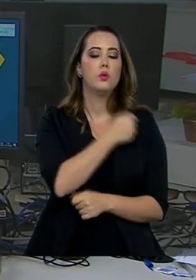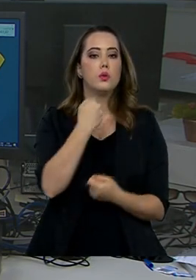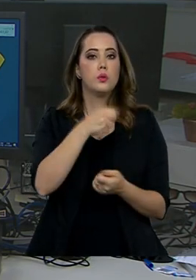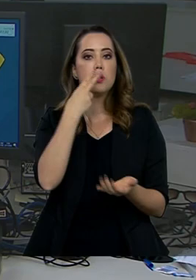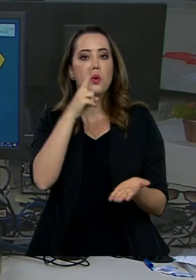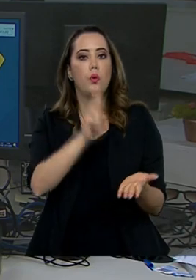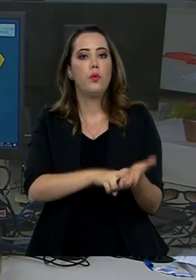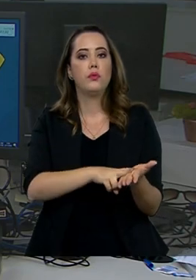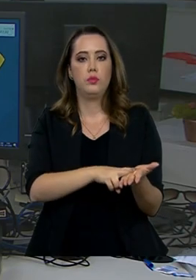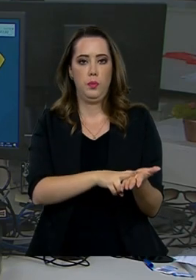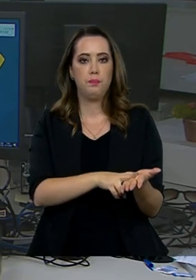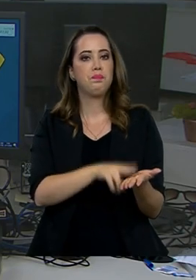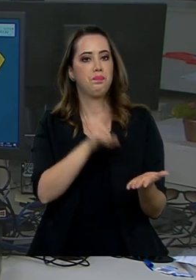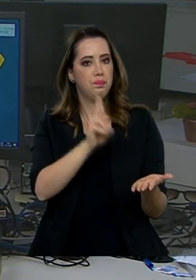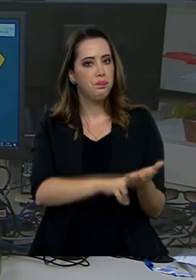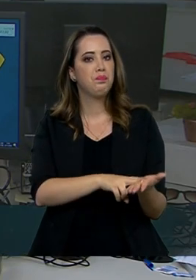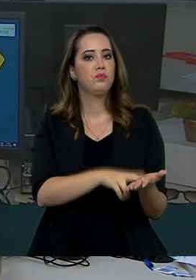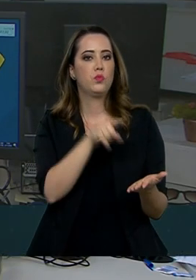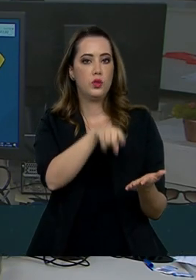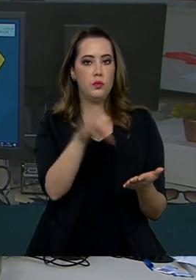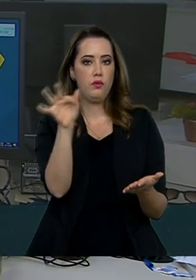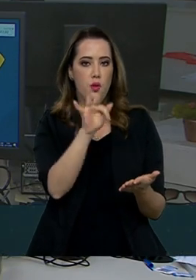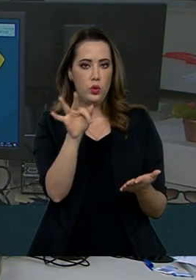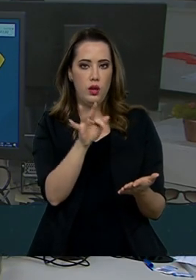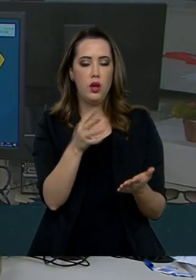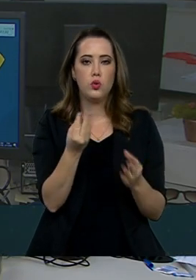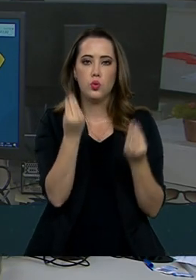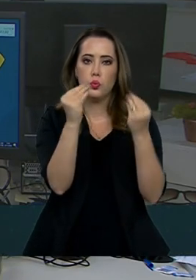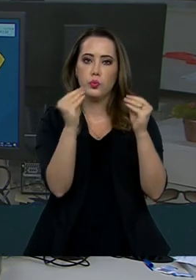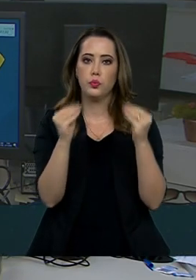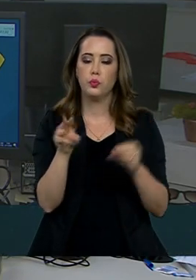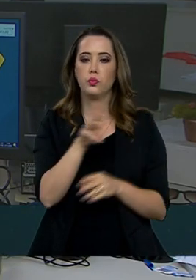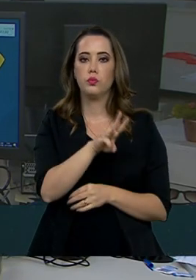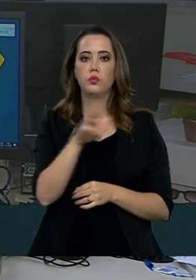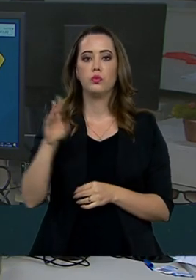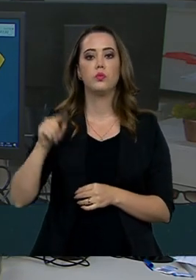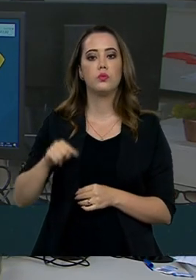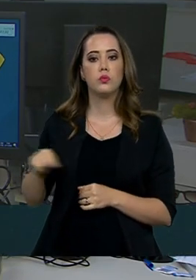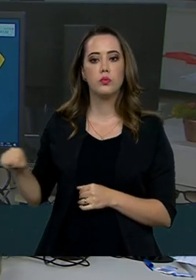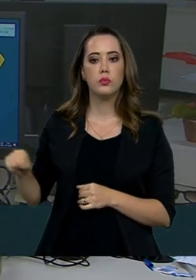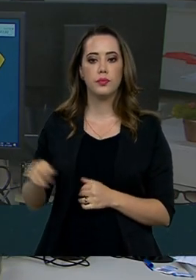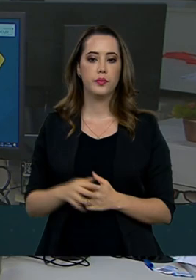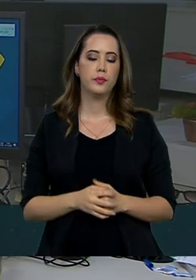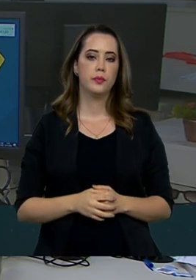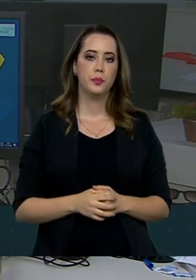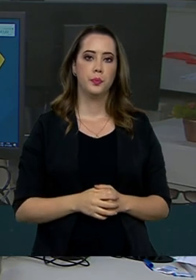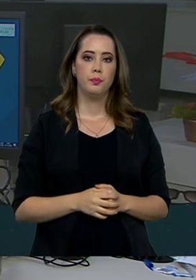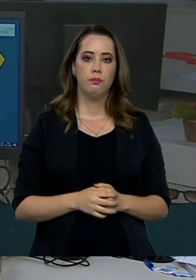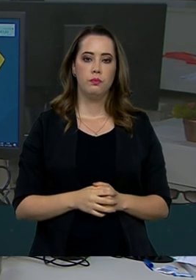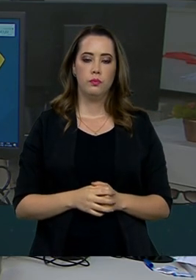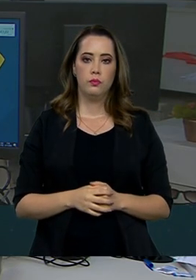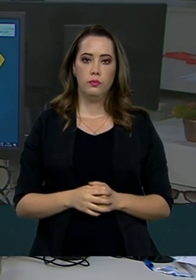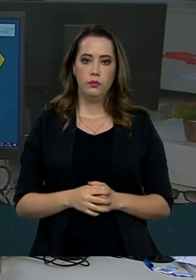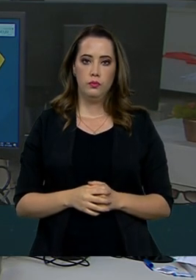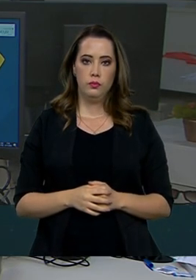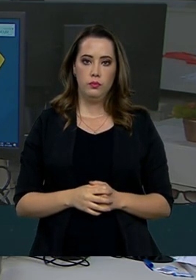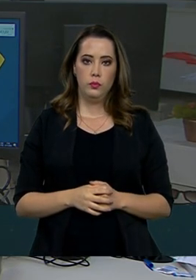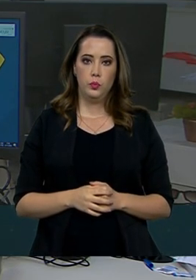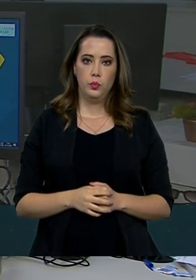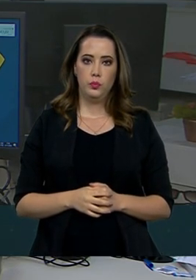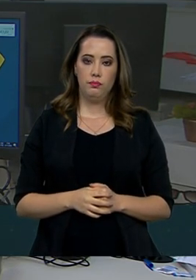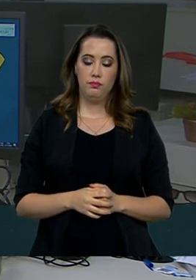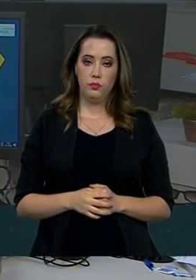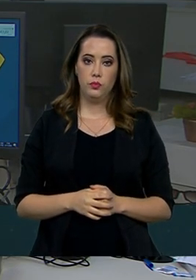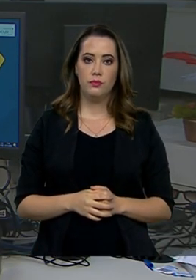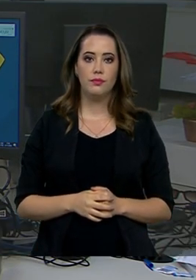validar as informações inseridas pelas faculdades no sistema cisfiesportal.mec.gov.br